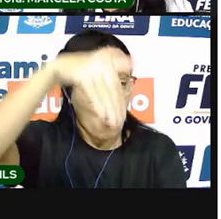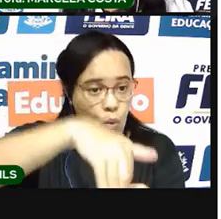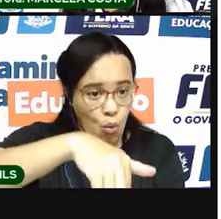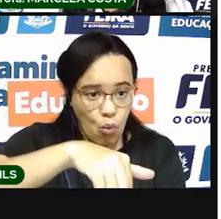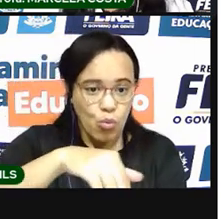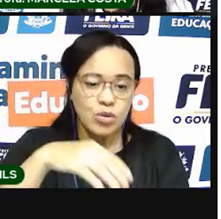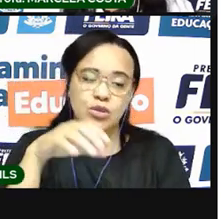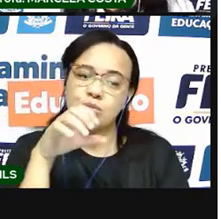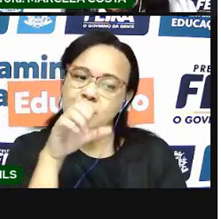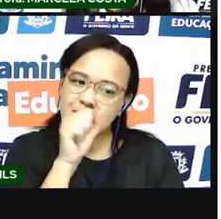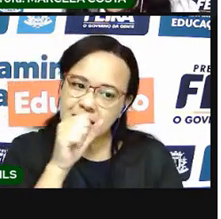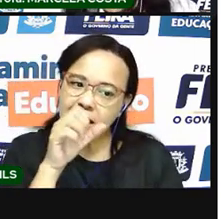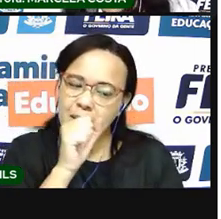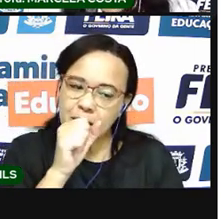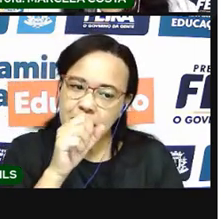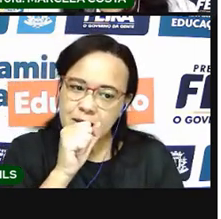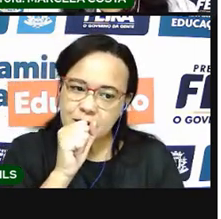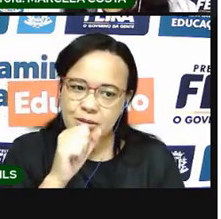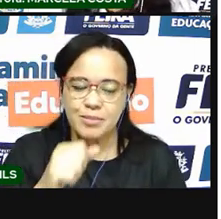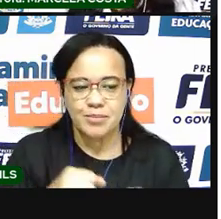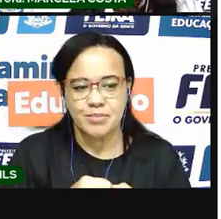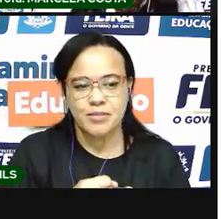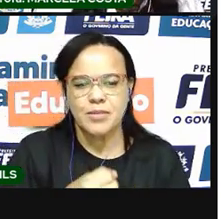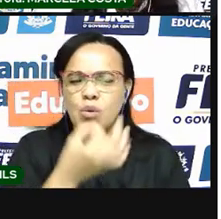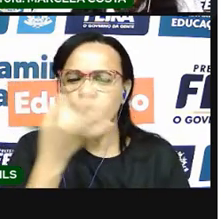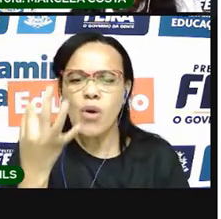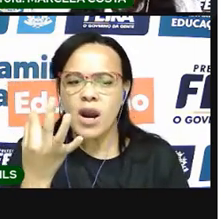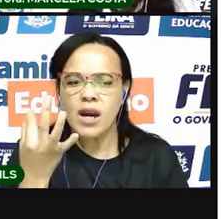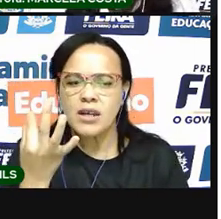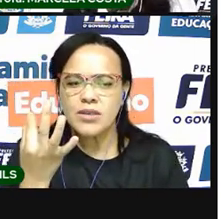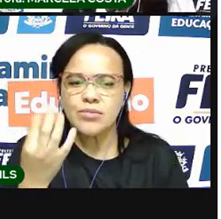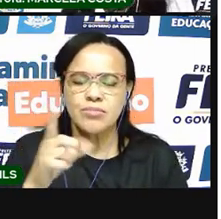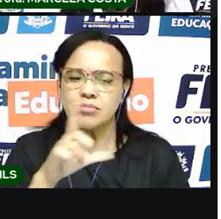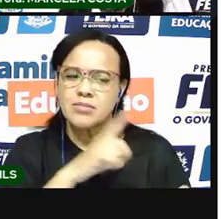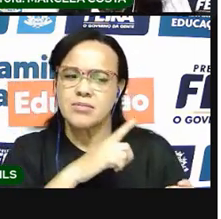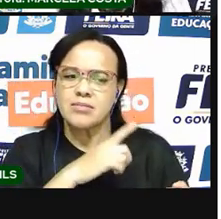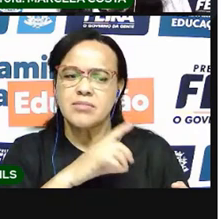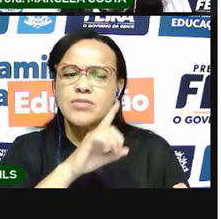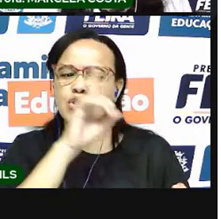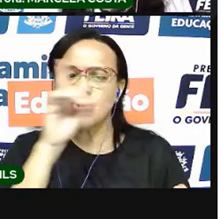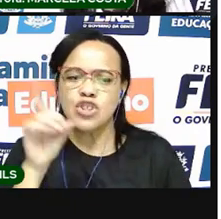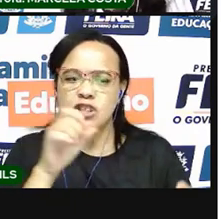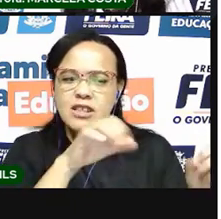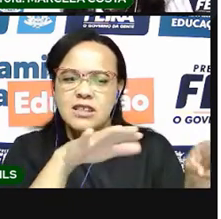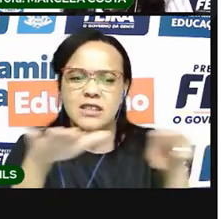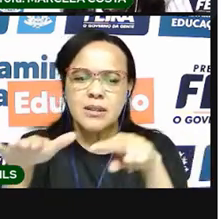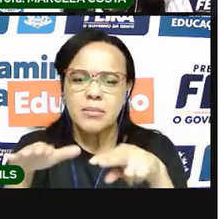sábado. Vamos contar aqui para a gente ver quantos dias tem uma semana.